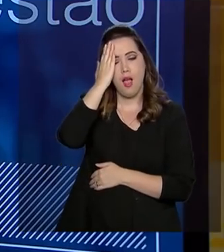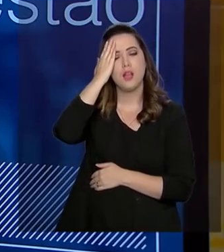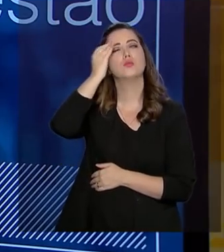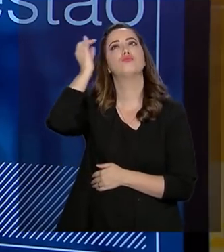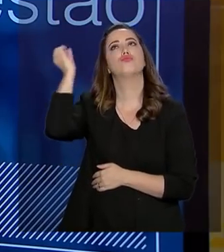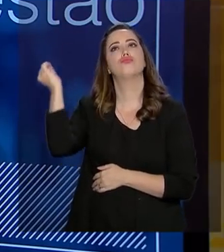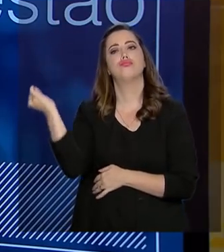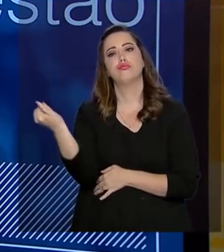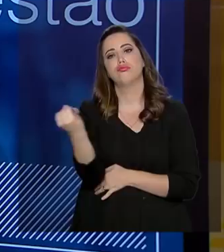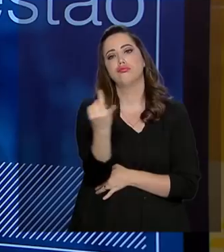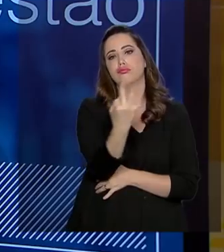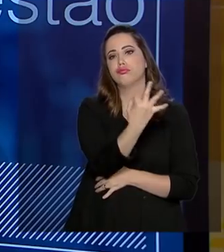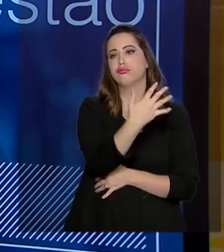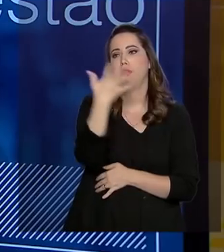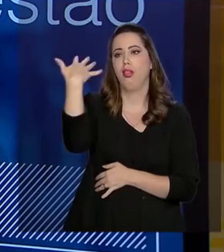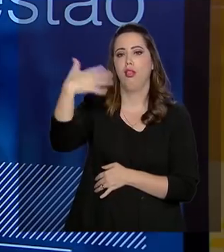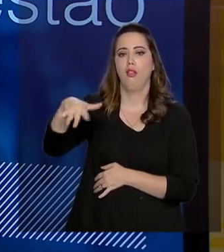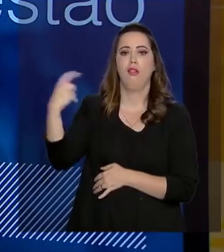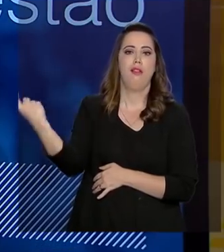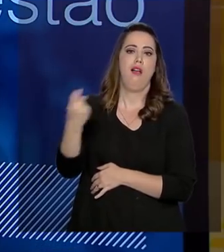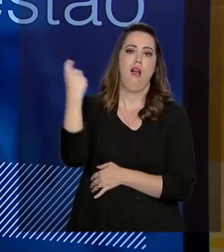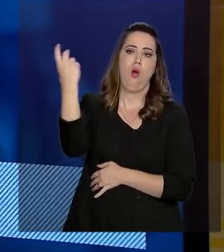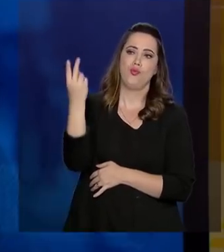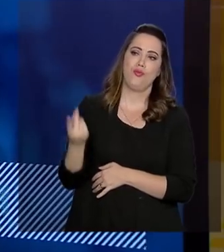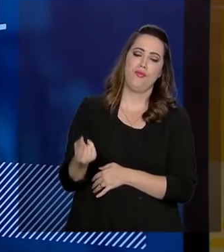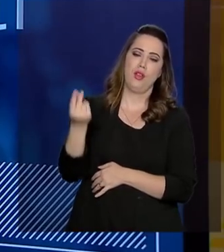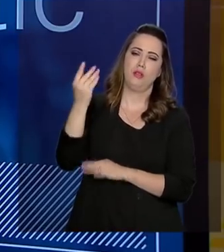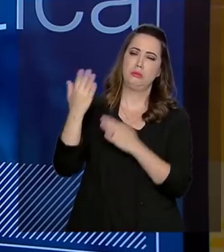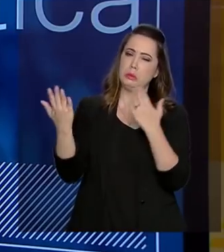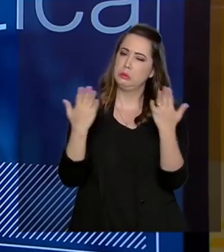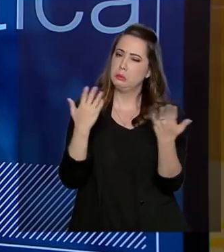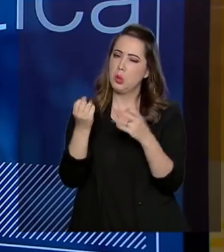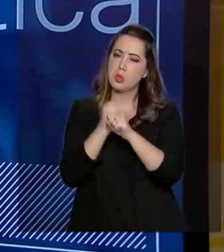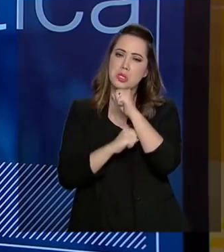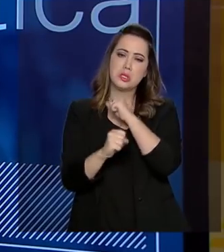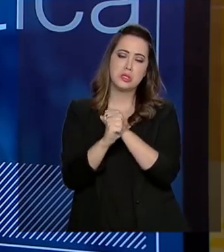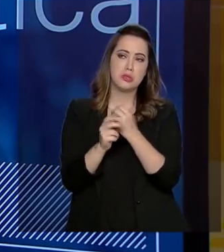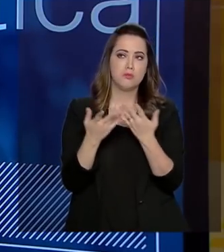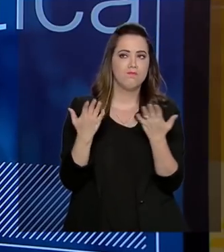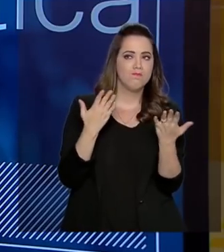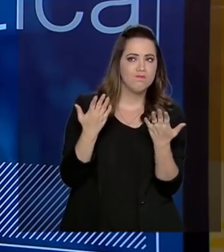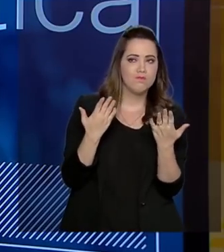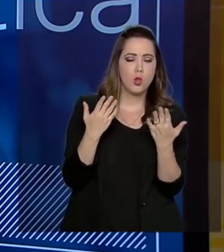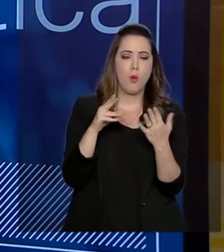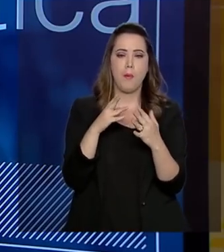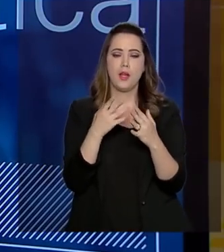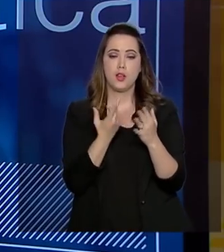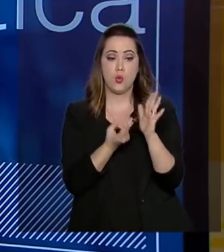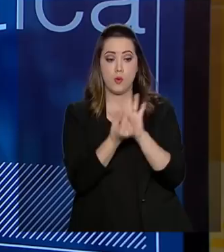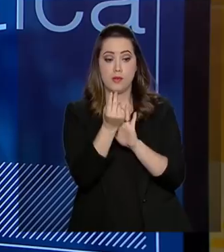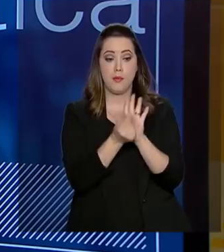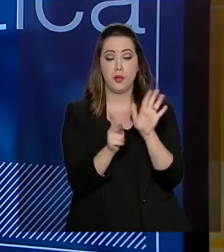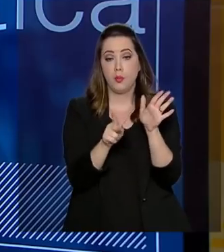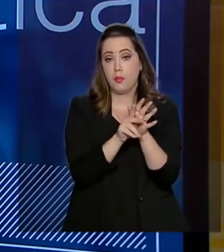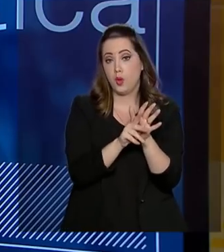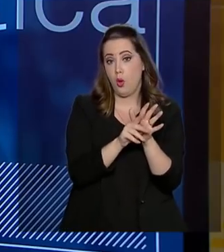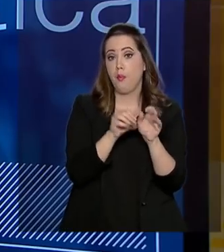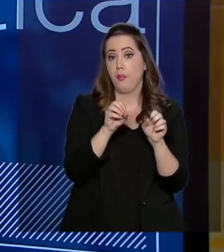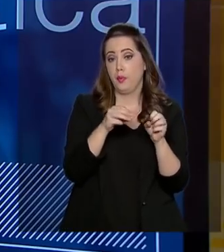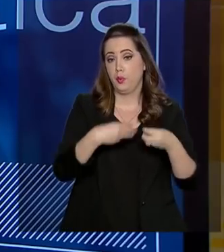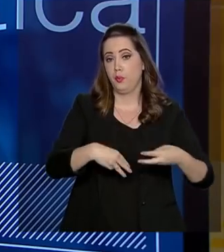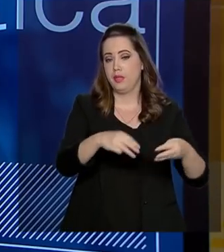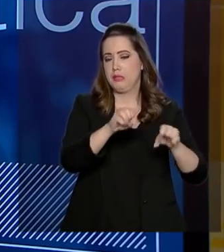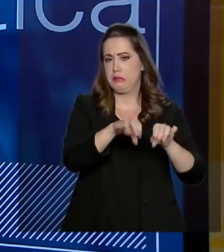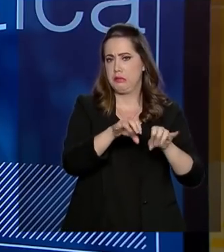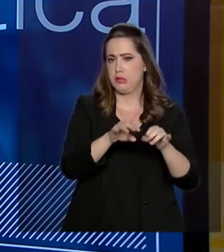alguns anos atrás, eu vi estimativas que era o equivalente a um orçamento do Ministério da Educação, mas é